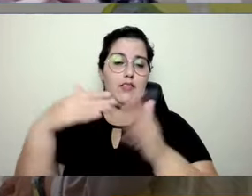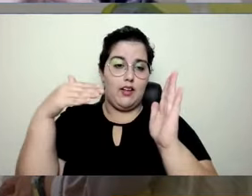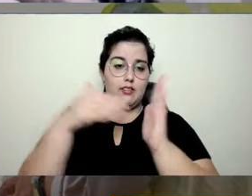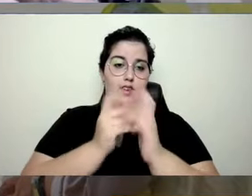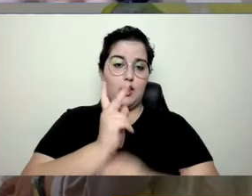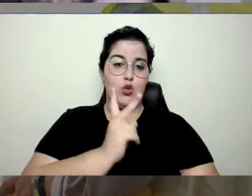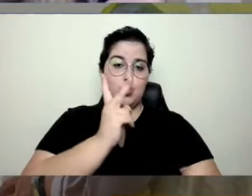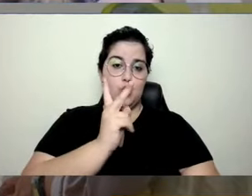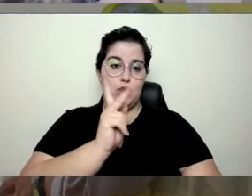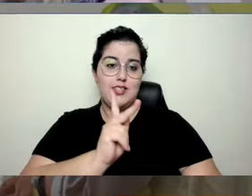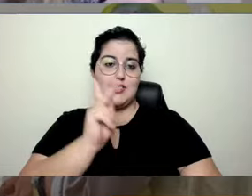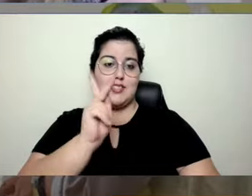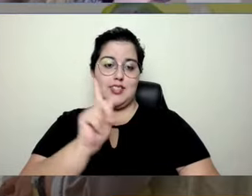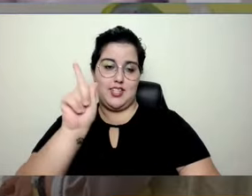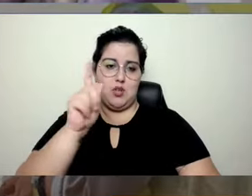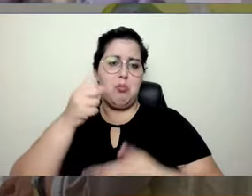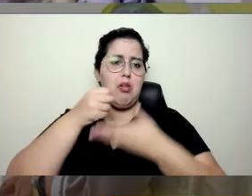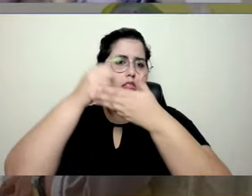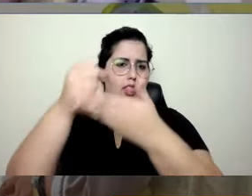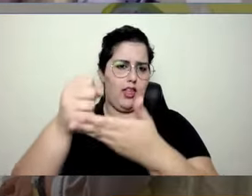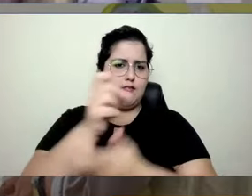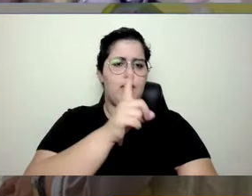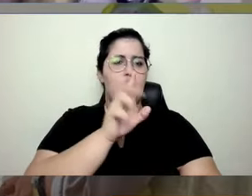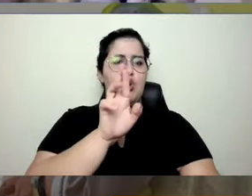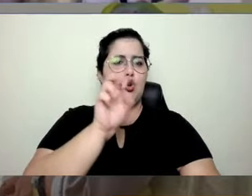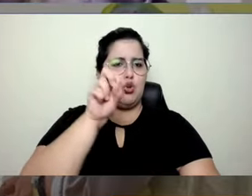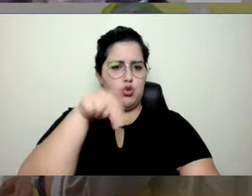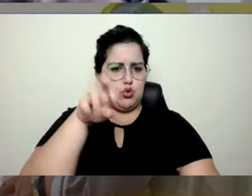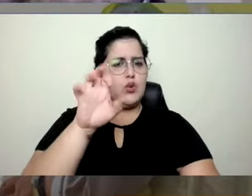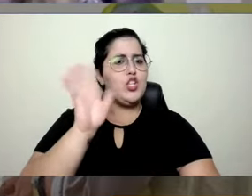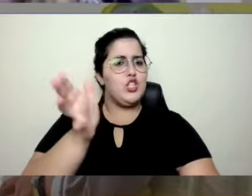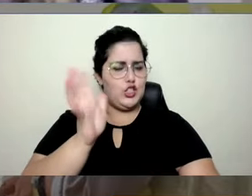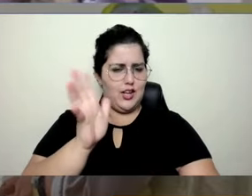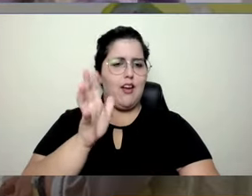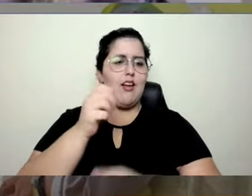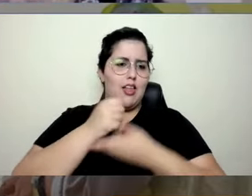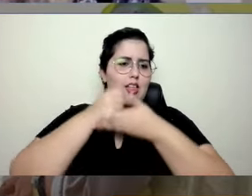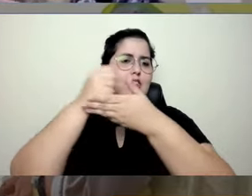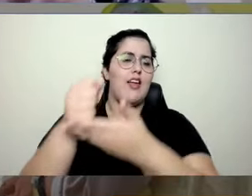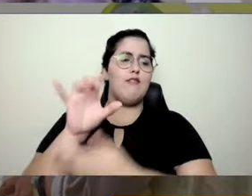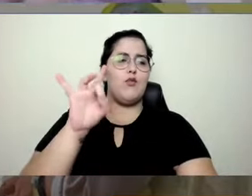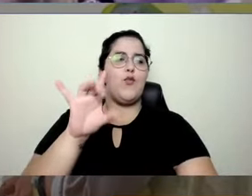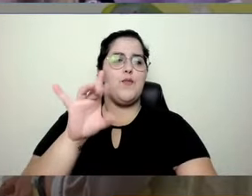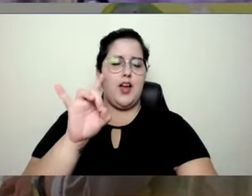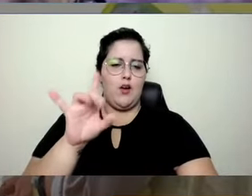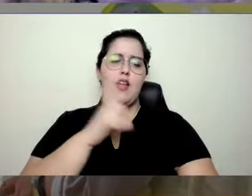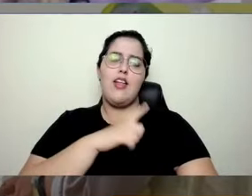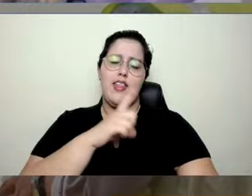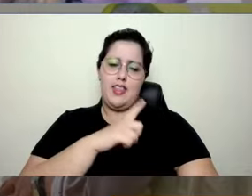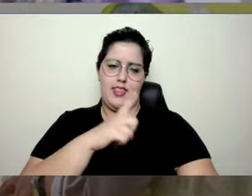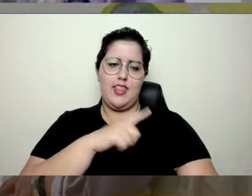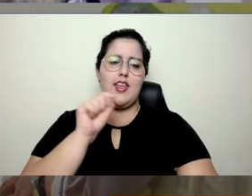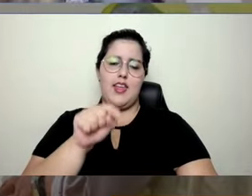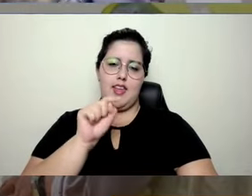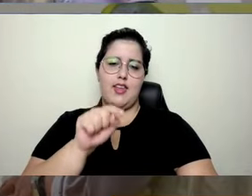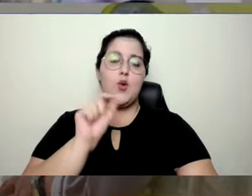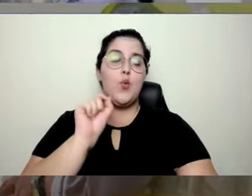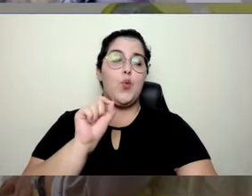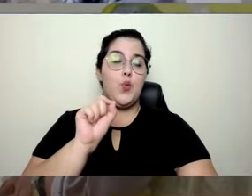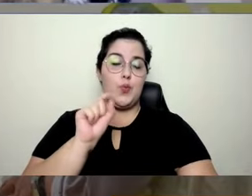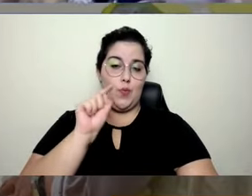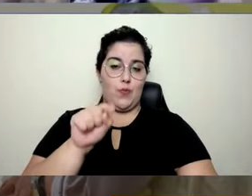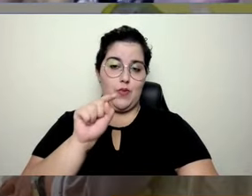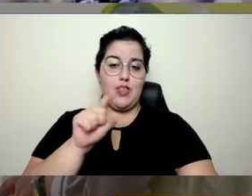quilos por drone. E há muito tempo. Hoje a gente tem drones, tem uma marca, Anderson, que é a